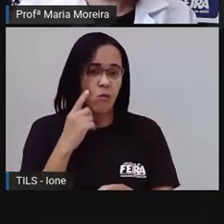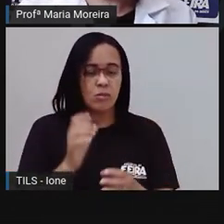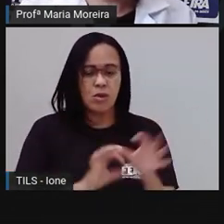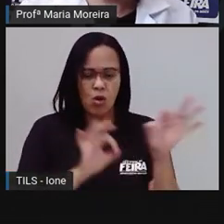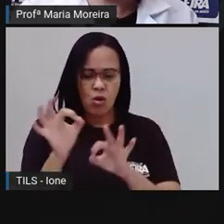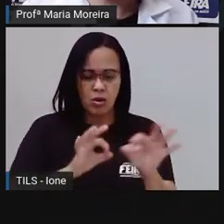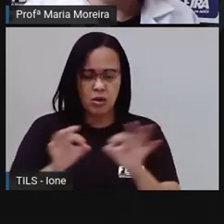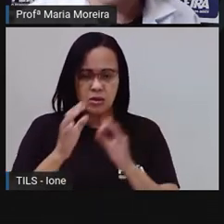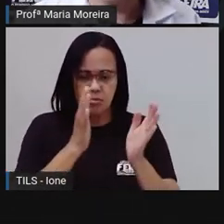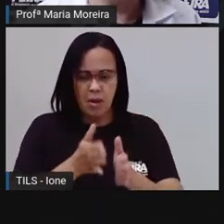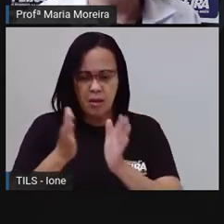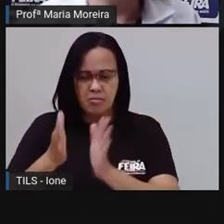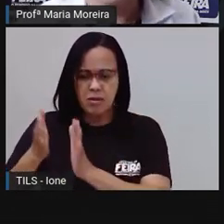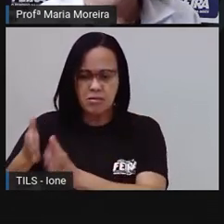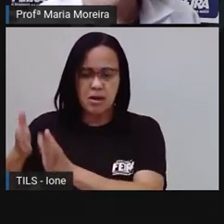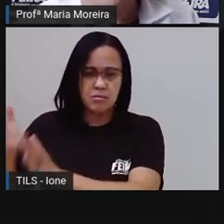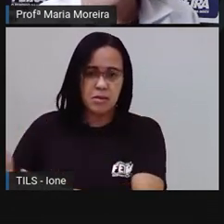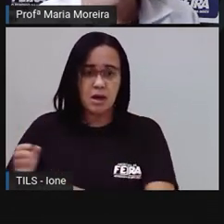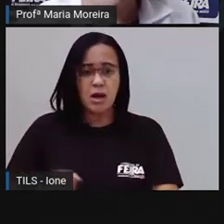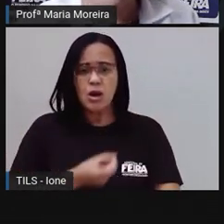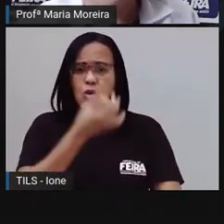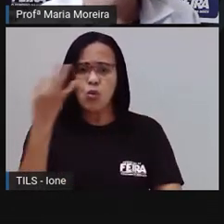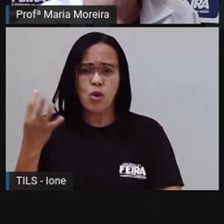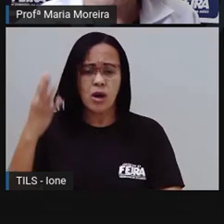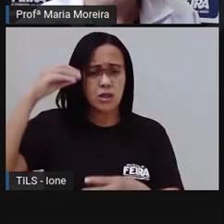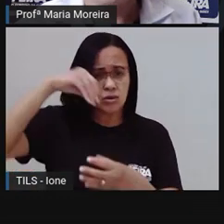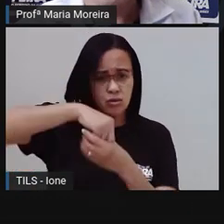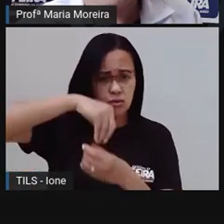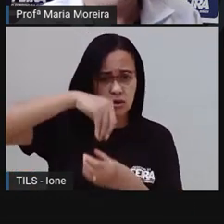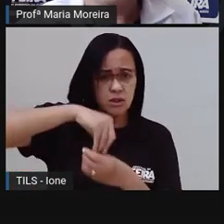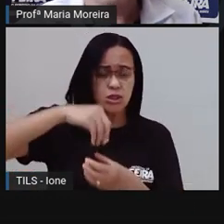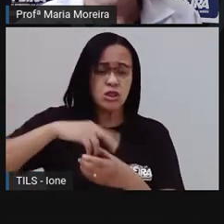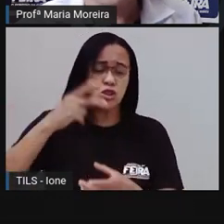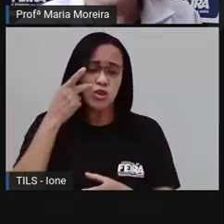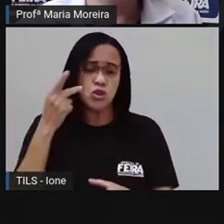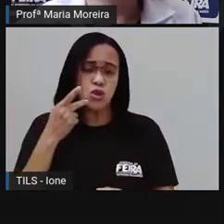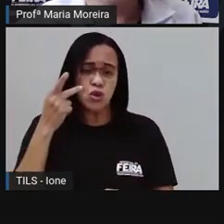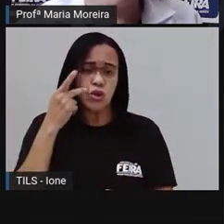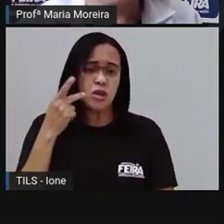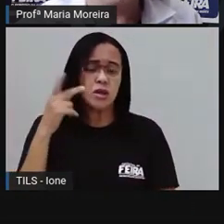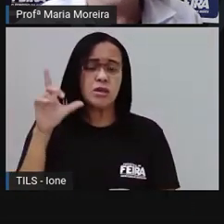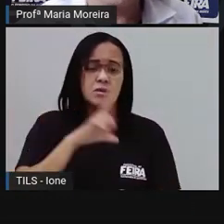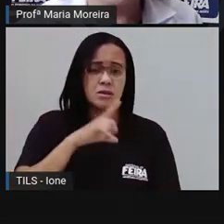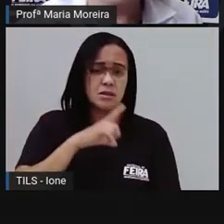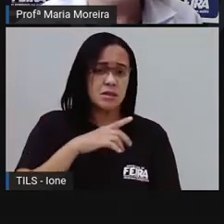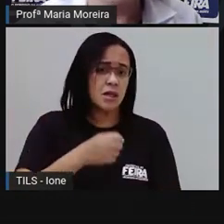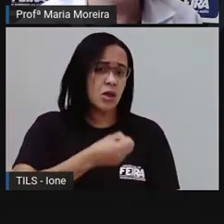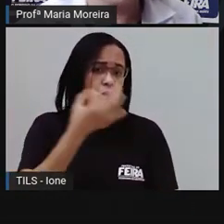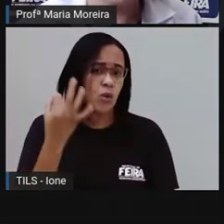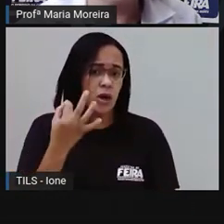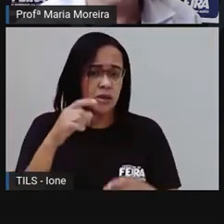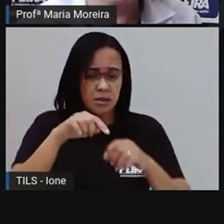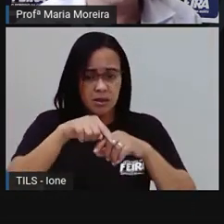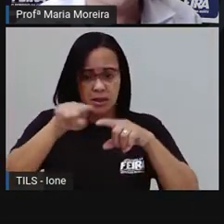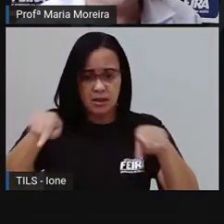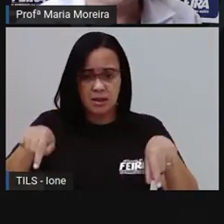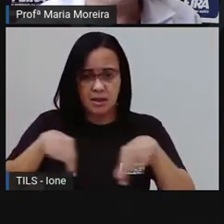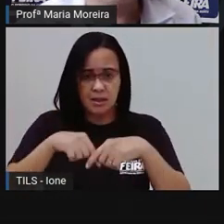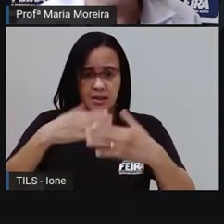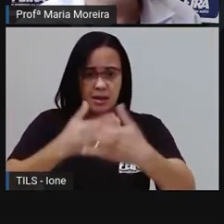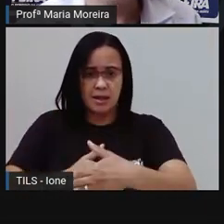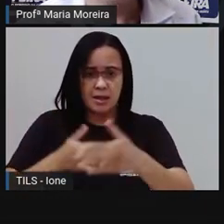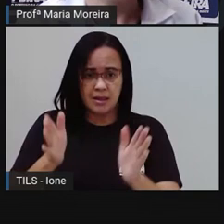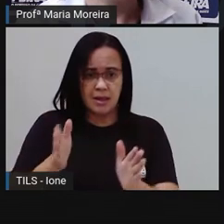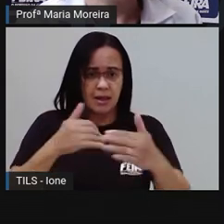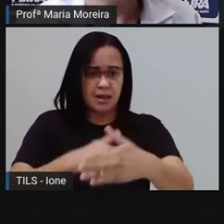Quantos bombons há em uma caixa, né? Ó, fileiras, quatro fileiras, com seis bombons cada.